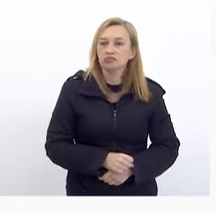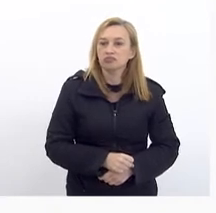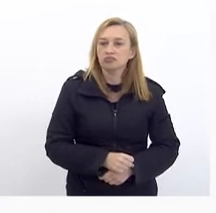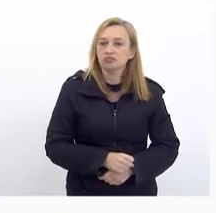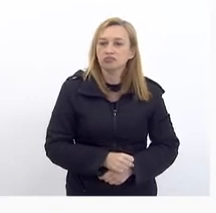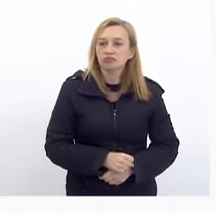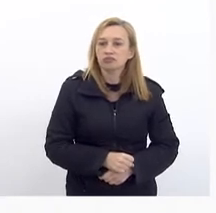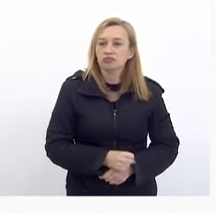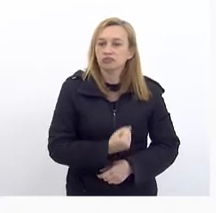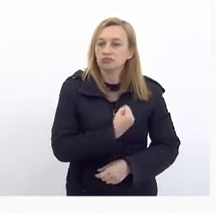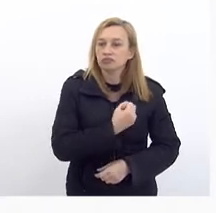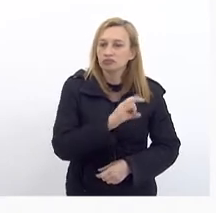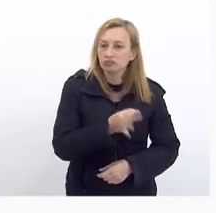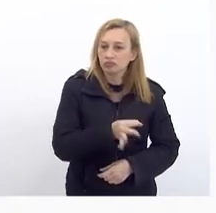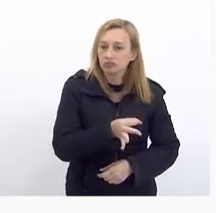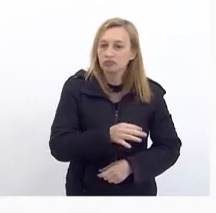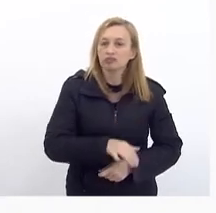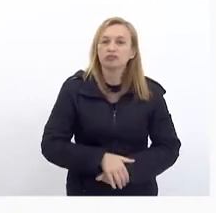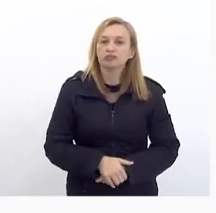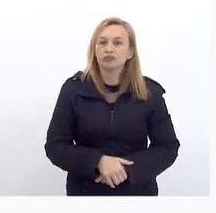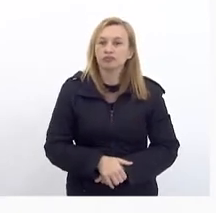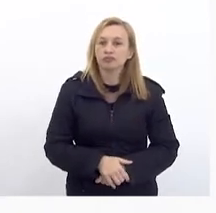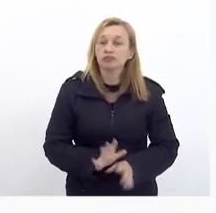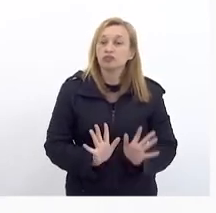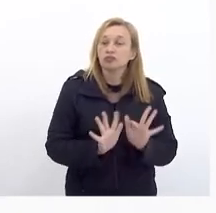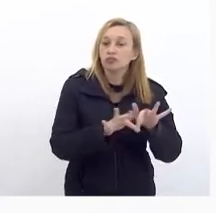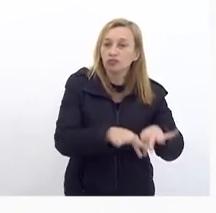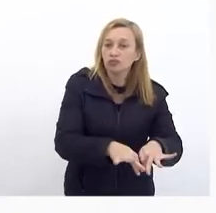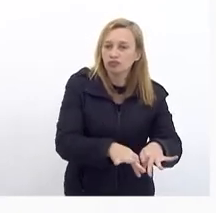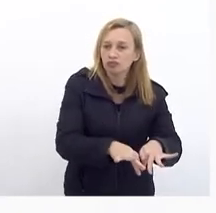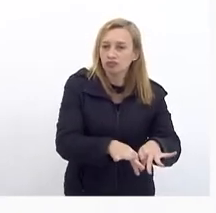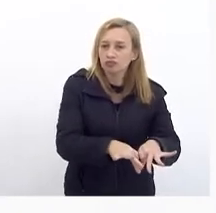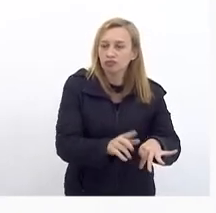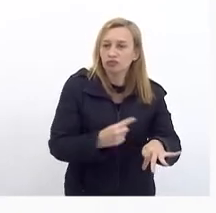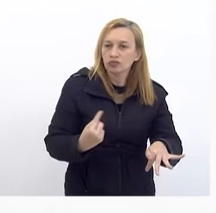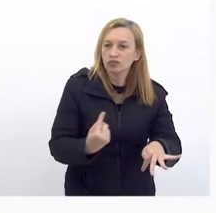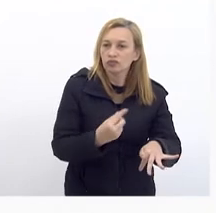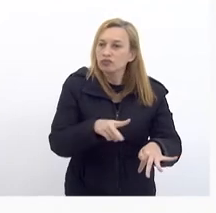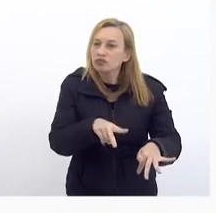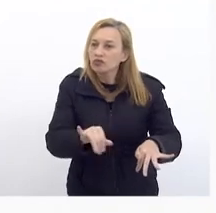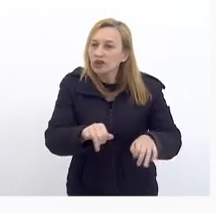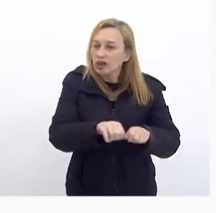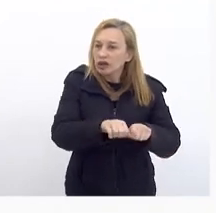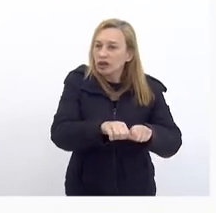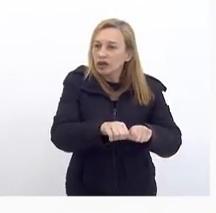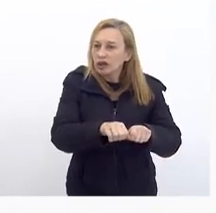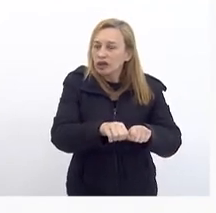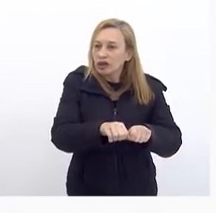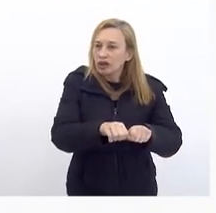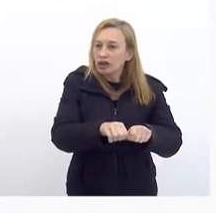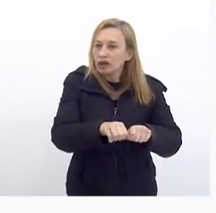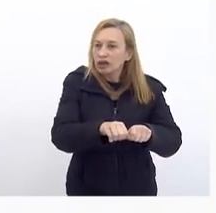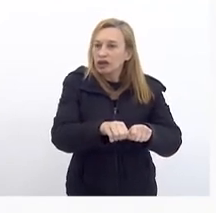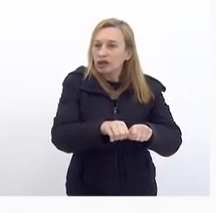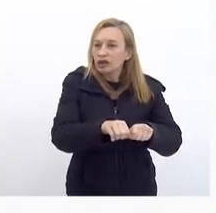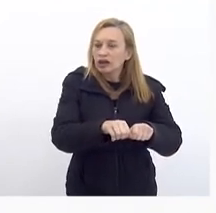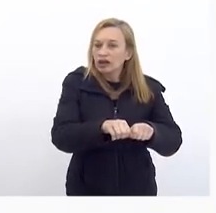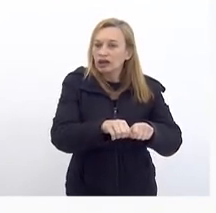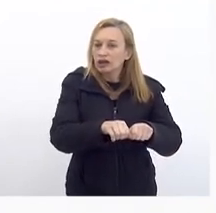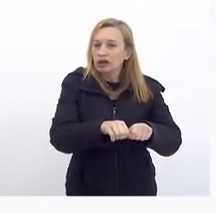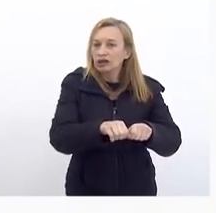se torna Uma represa E ao final A medida Que a gente Vai liberando A gente Vai tendo